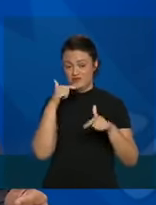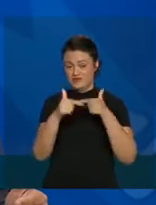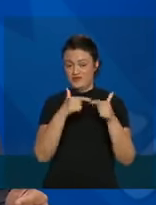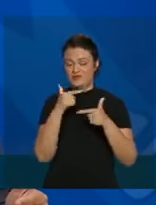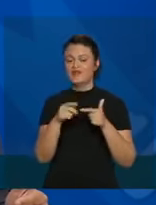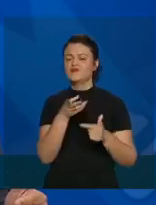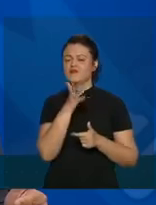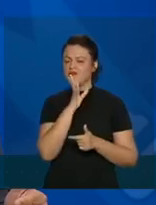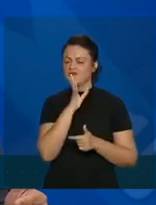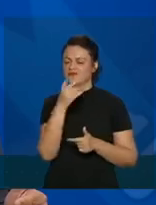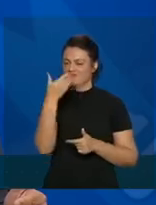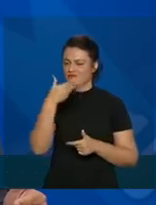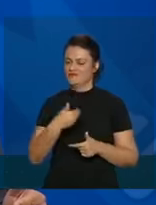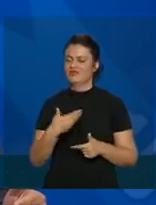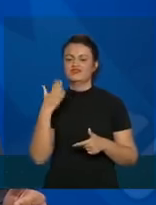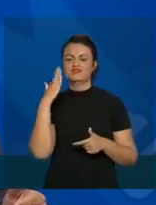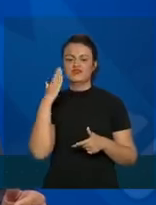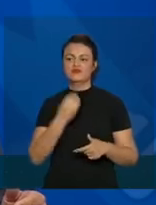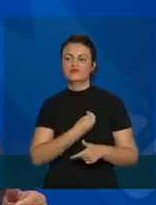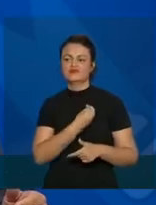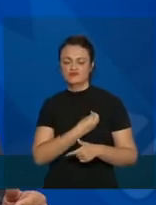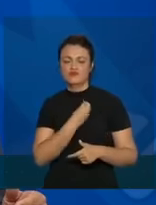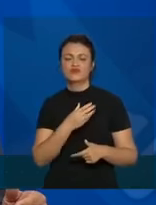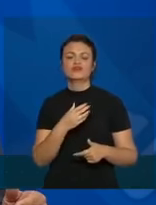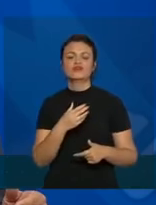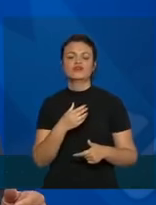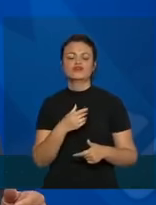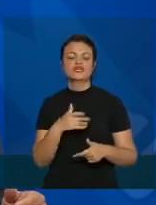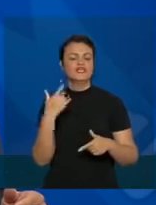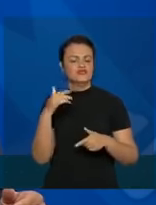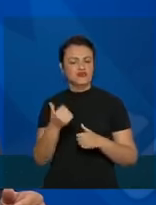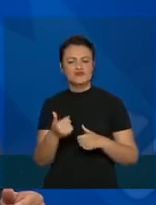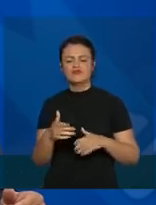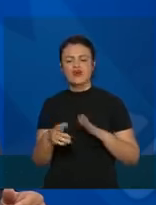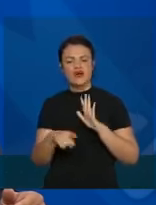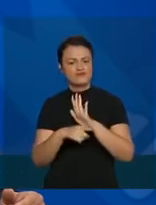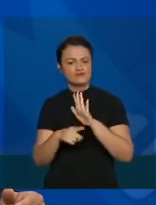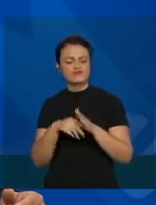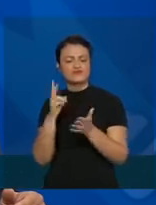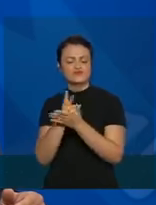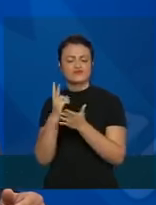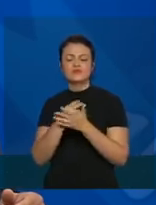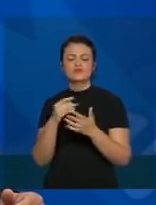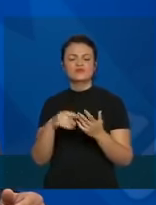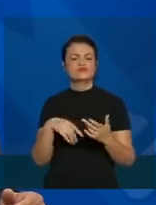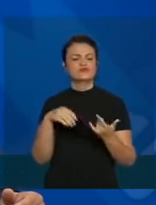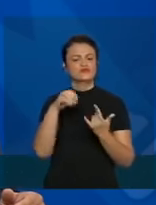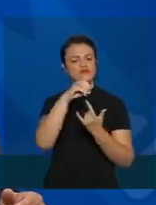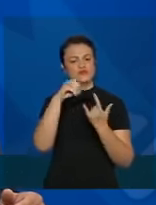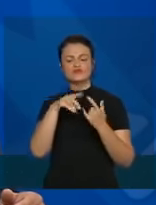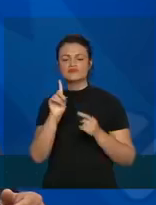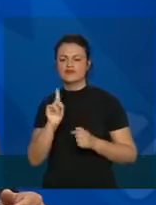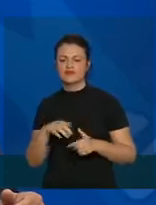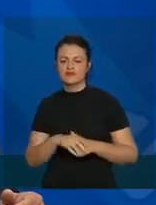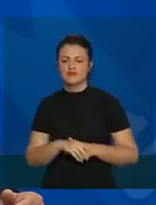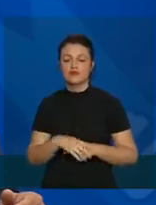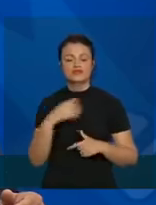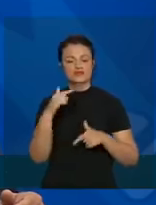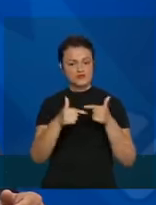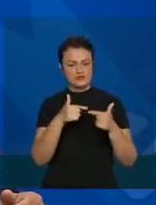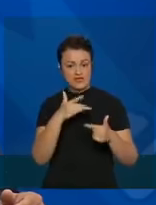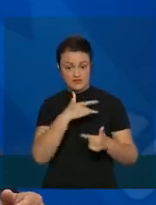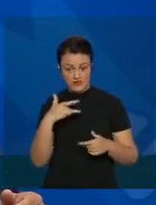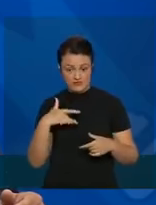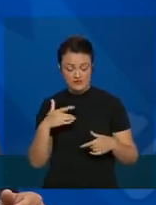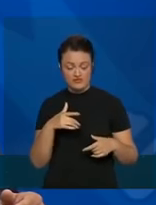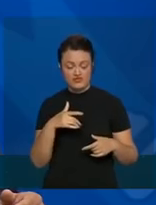conhecem, sabem onde eu estou e eu tenho ajudado mesmo estando na Fiocruz. Então, nós temos uma saúde pública